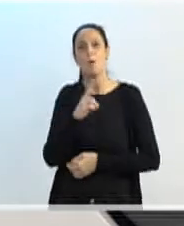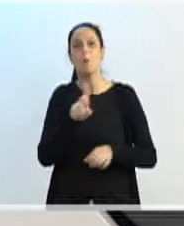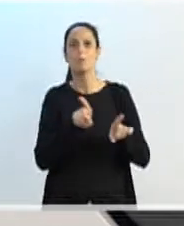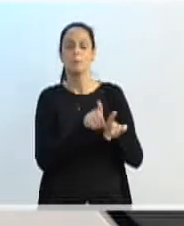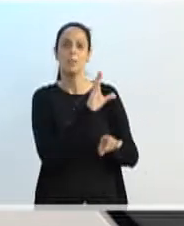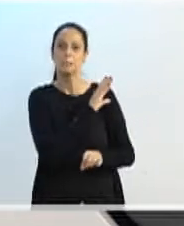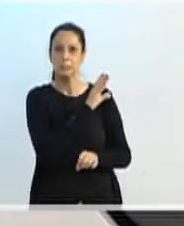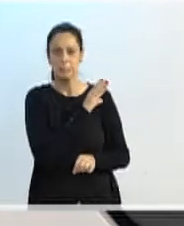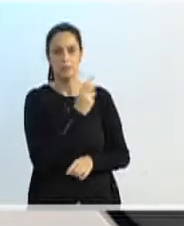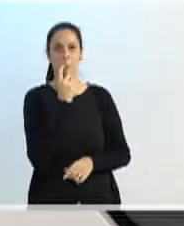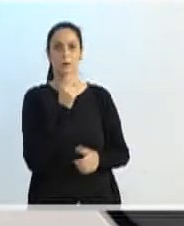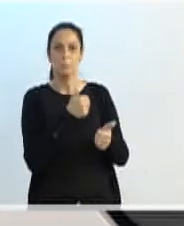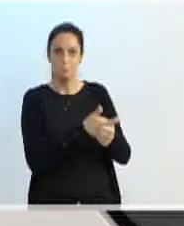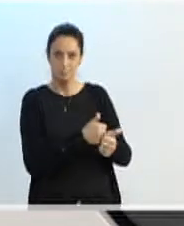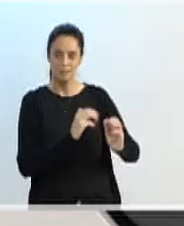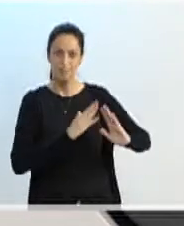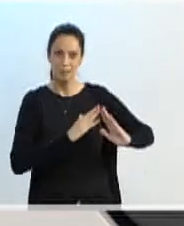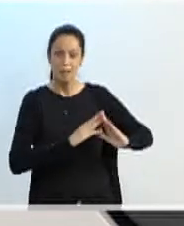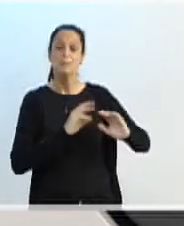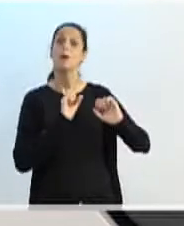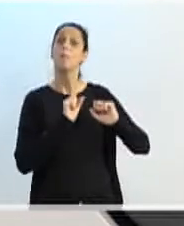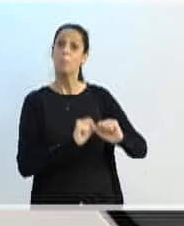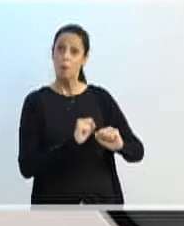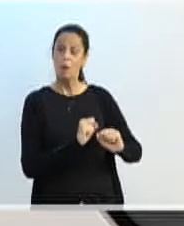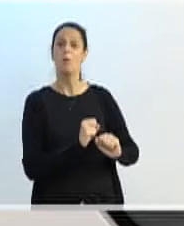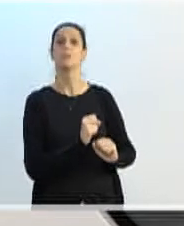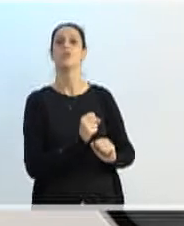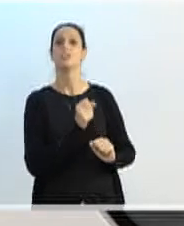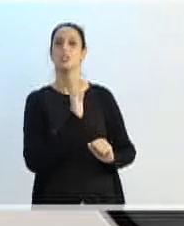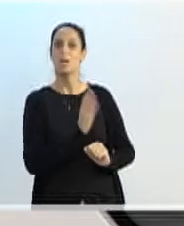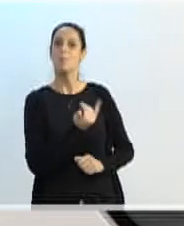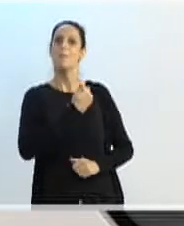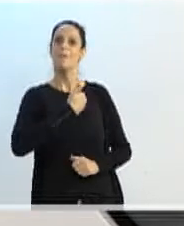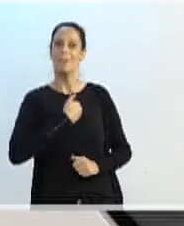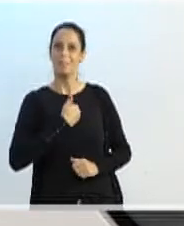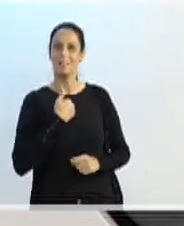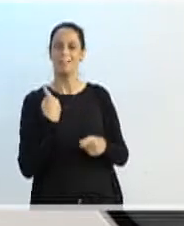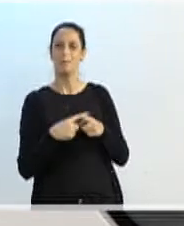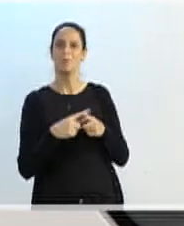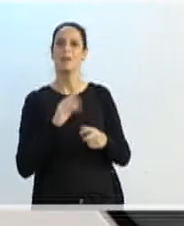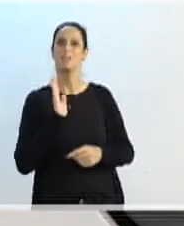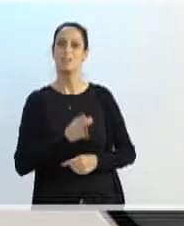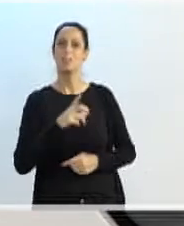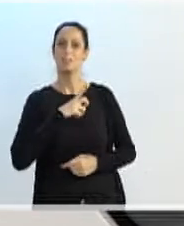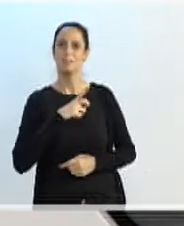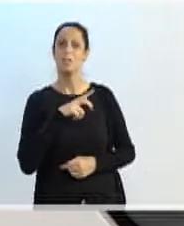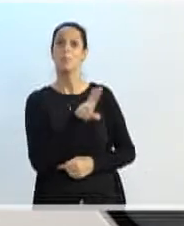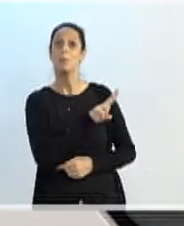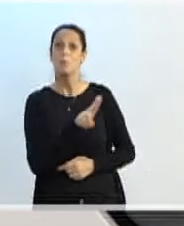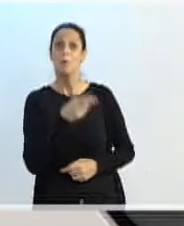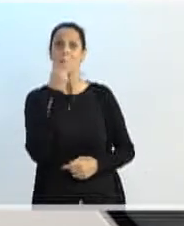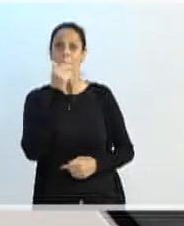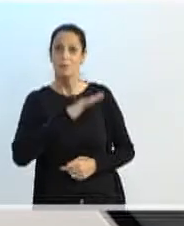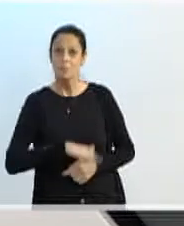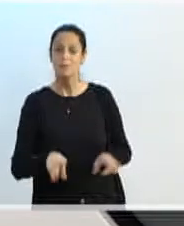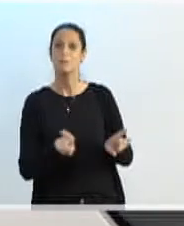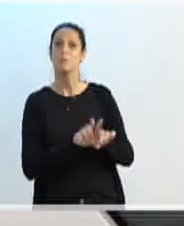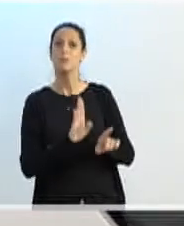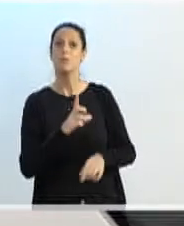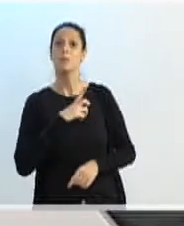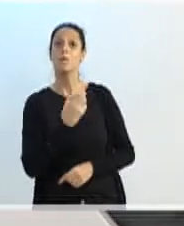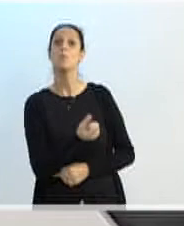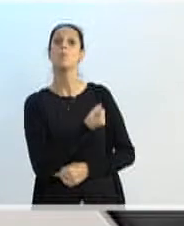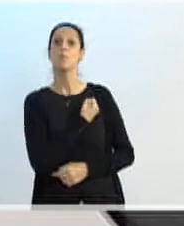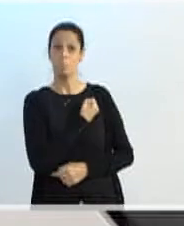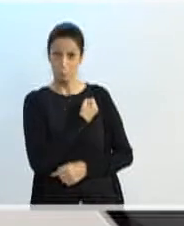não tem problema, que lá eles já vão ter acesso também ao nome da criança e o protocolo. Isso é importante frisar, né? Porque às vezes a família perde,